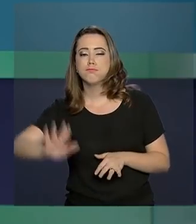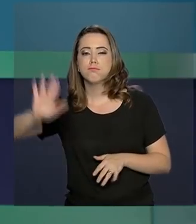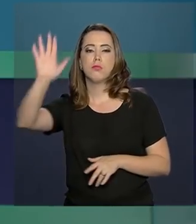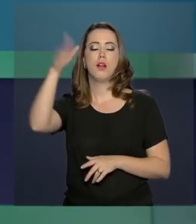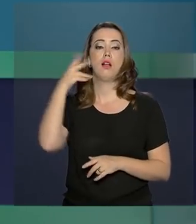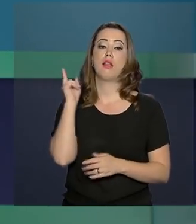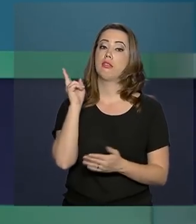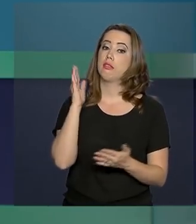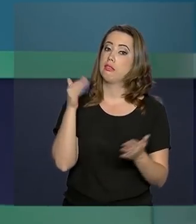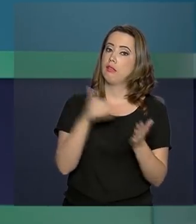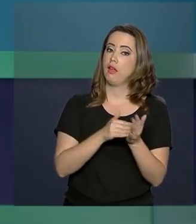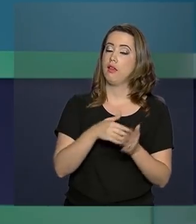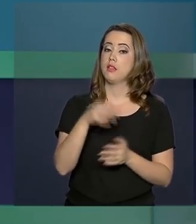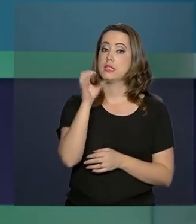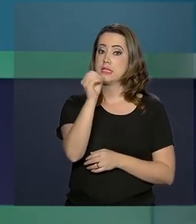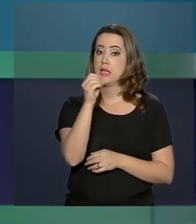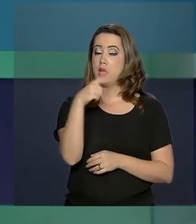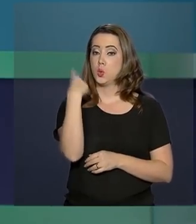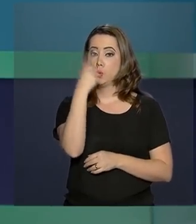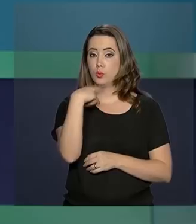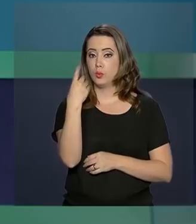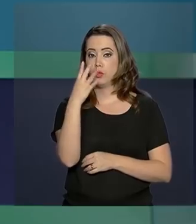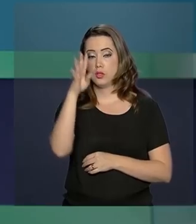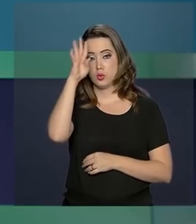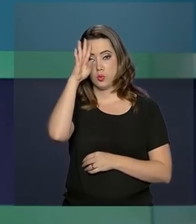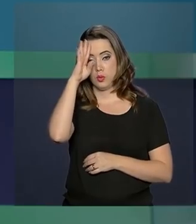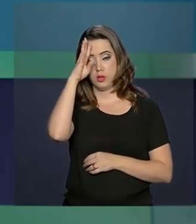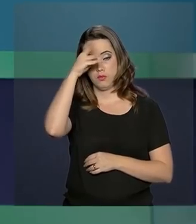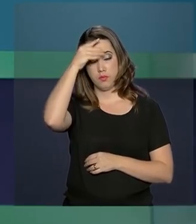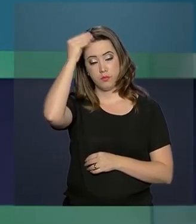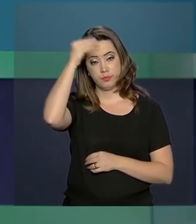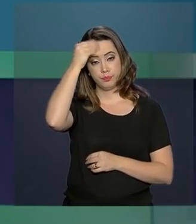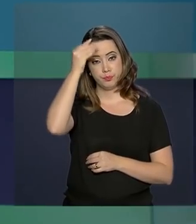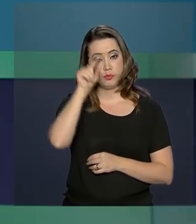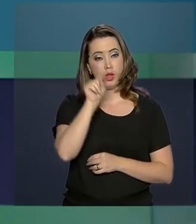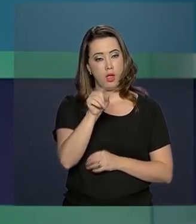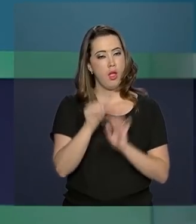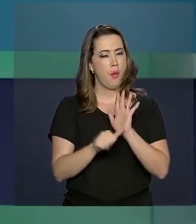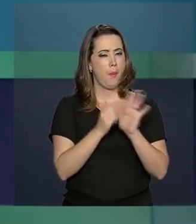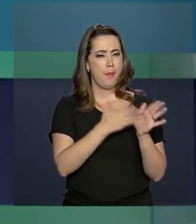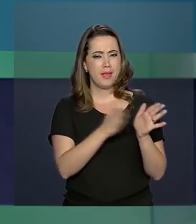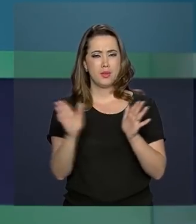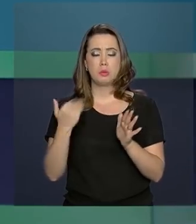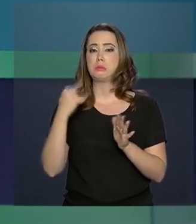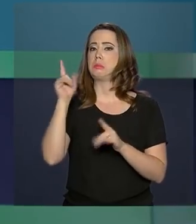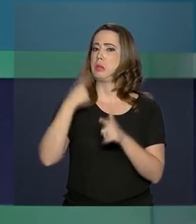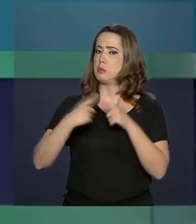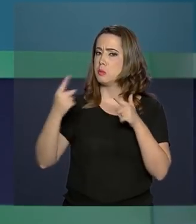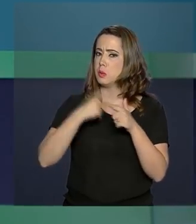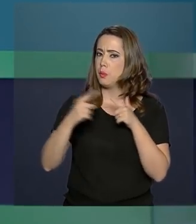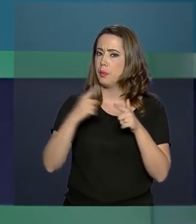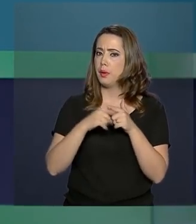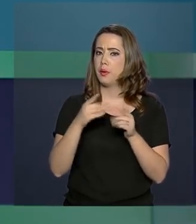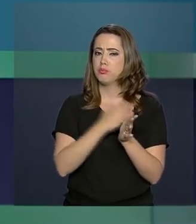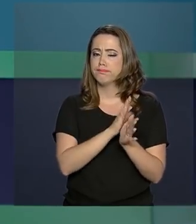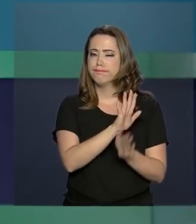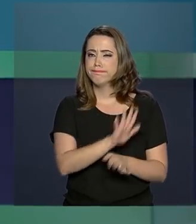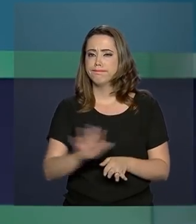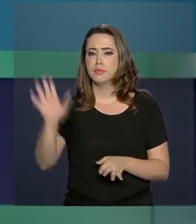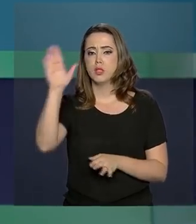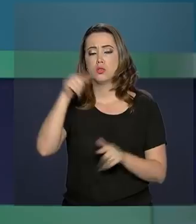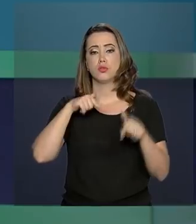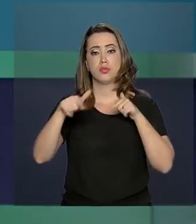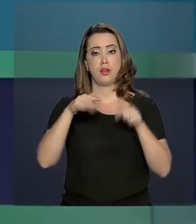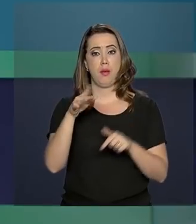segue até a meia-noite de quarta-feira de cinzas. O carnaval é um dos períodos mais críticos do calendário nacional de